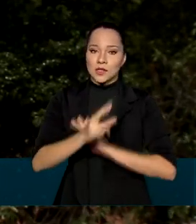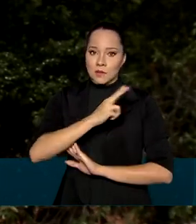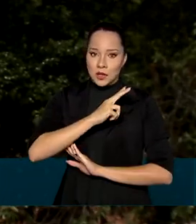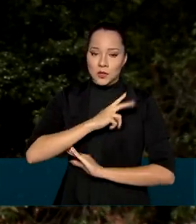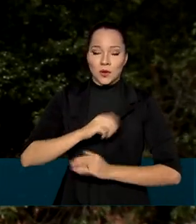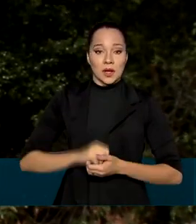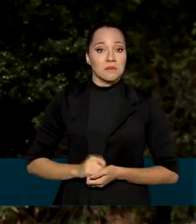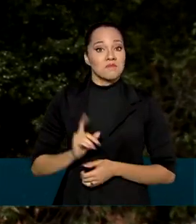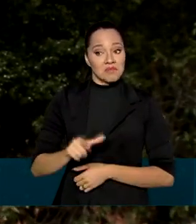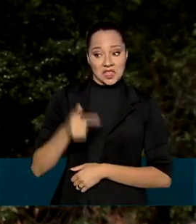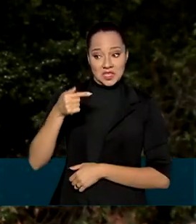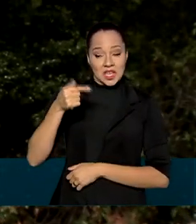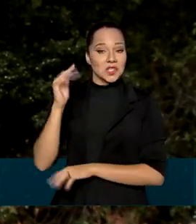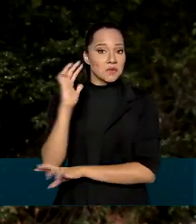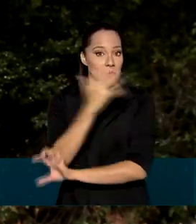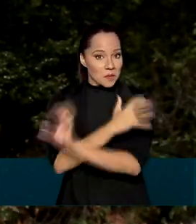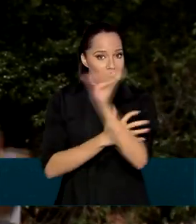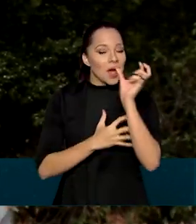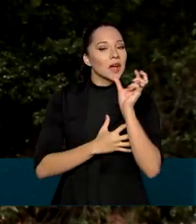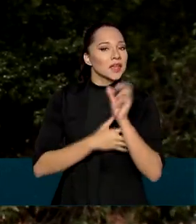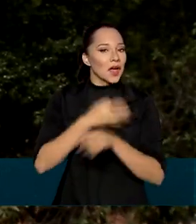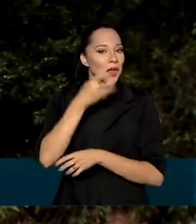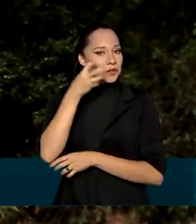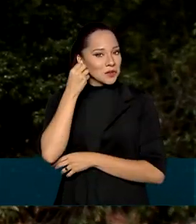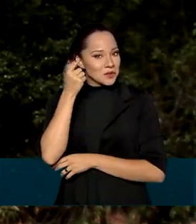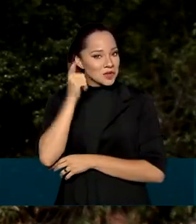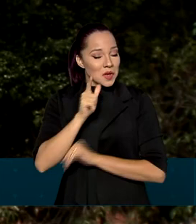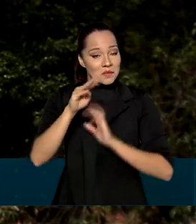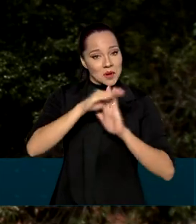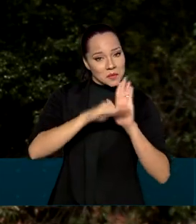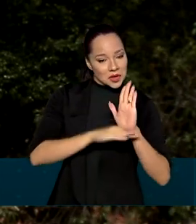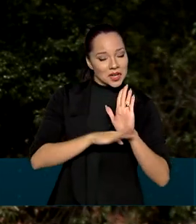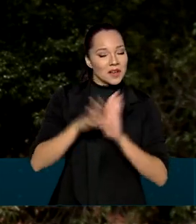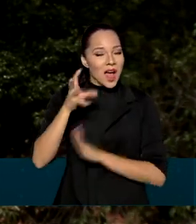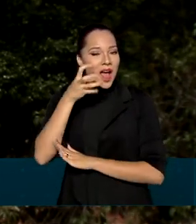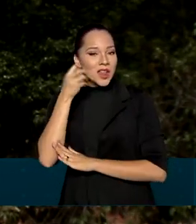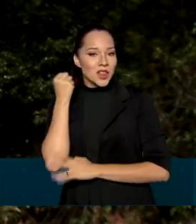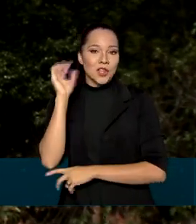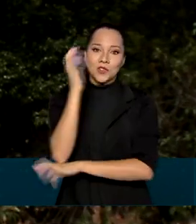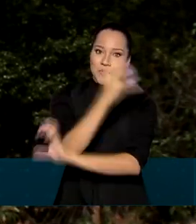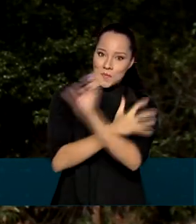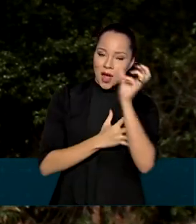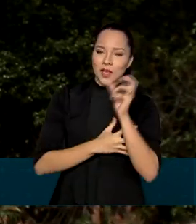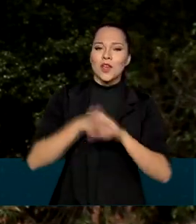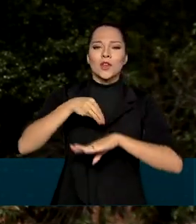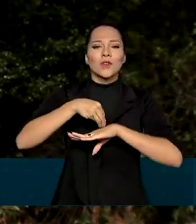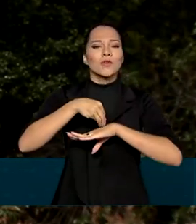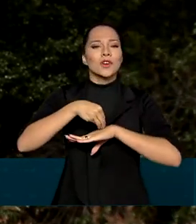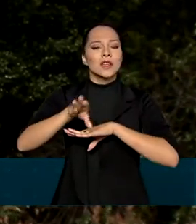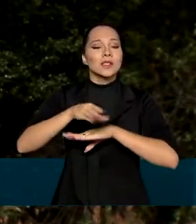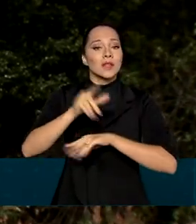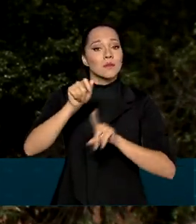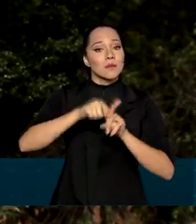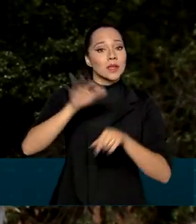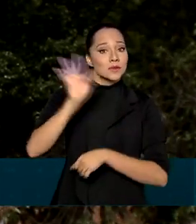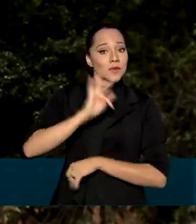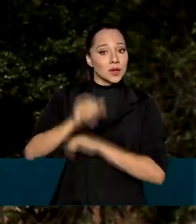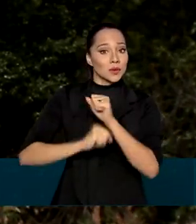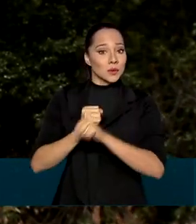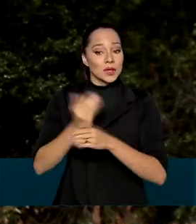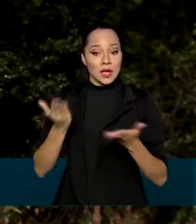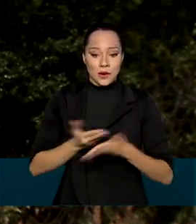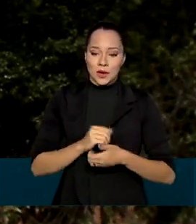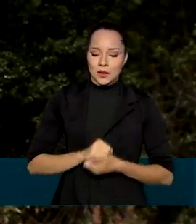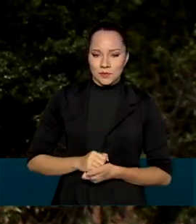Esse já é o sétimo parque nacional adotado pelo programa Adote um Parque, que foi lançado em fevereiro deste ano.